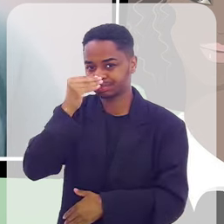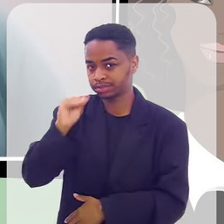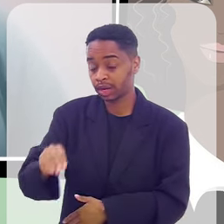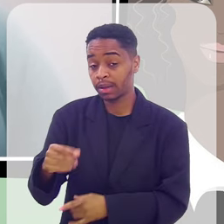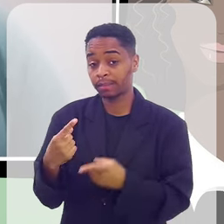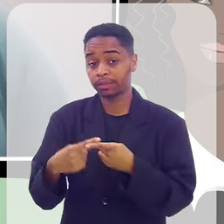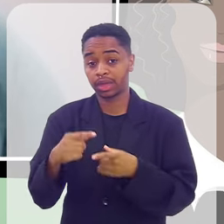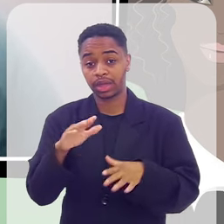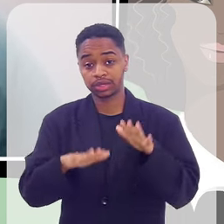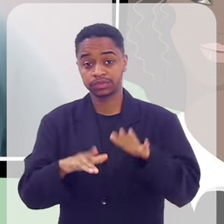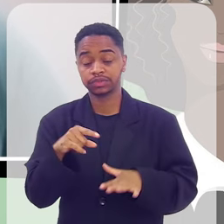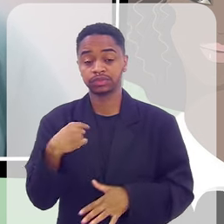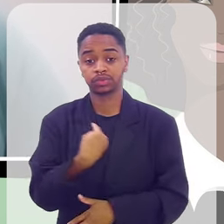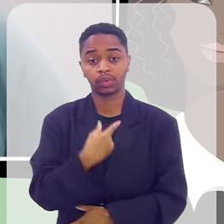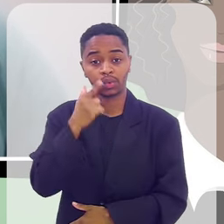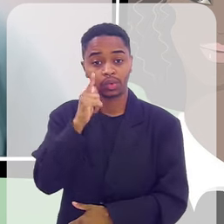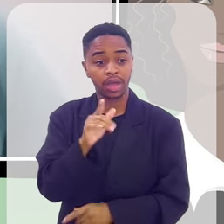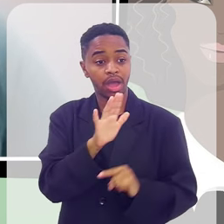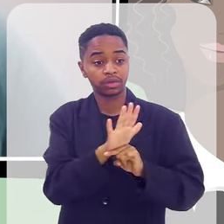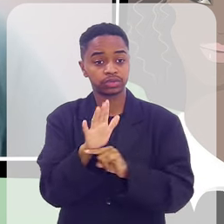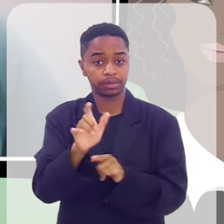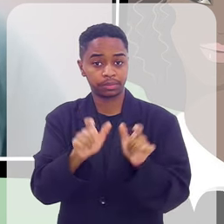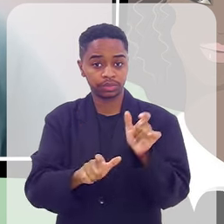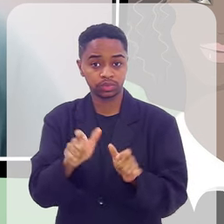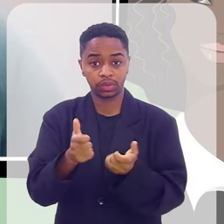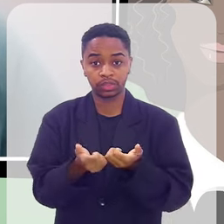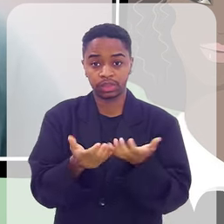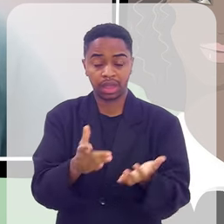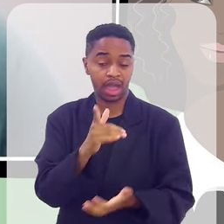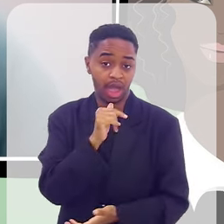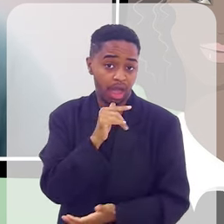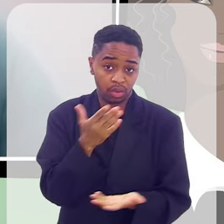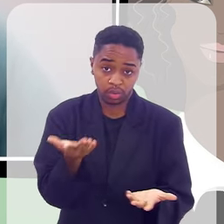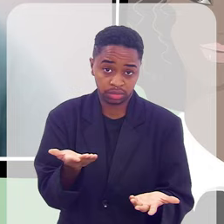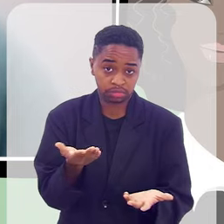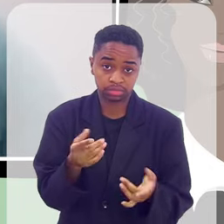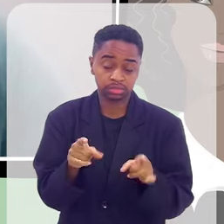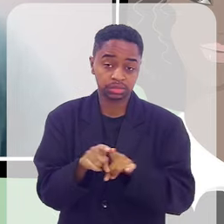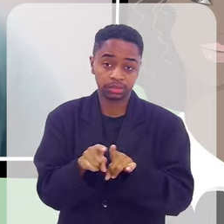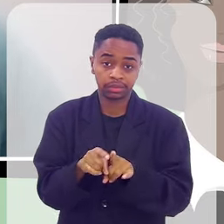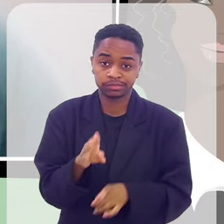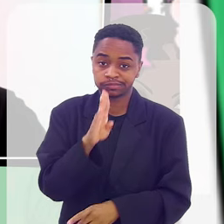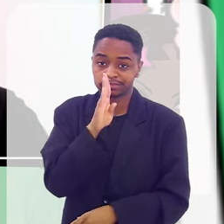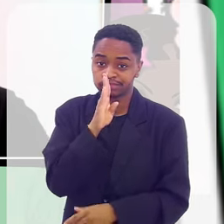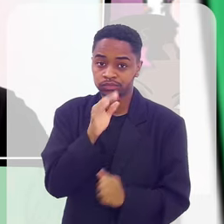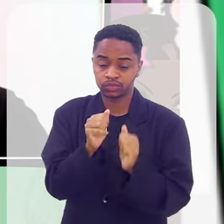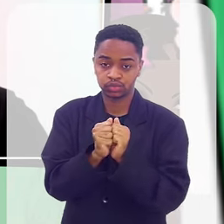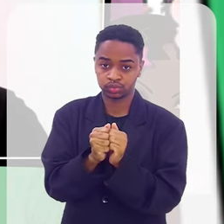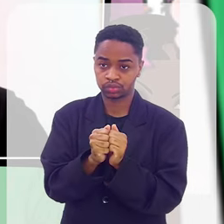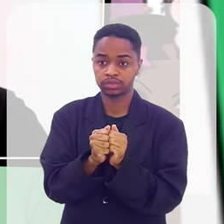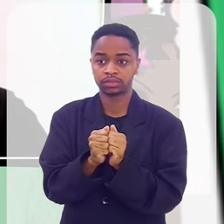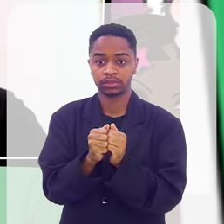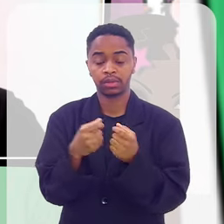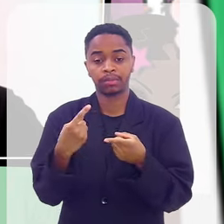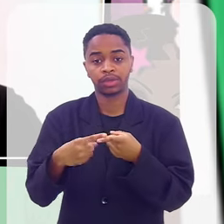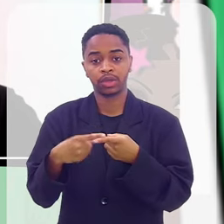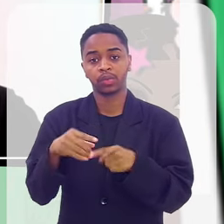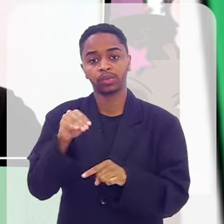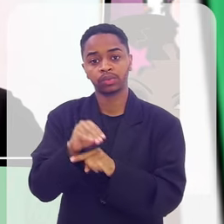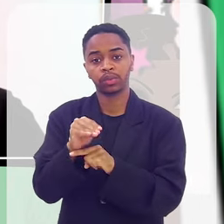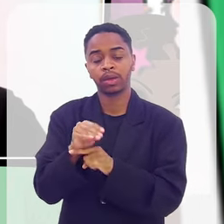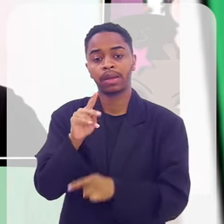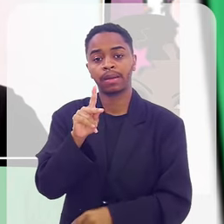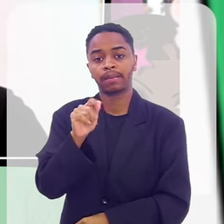Porque, vezes, a gente pode ajudar o outro servindo um copo d'água e simplesmente estar ali em silêncio. Cuidados